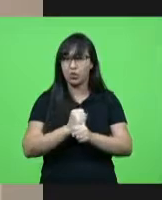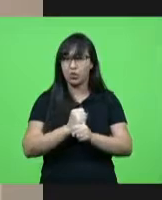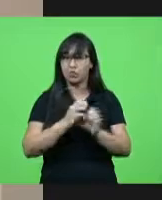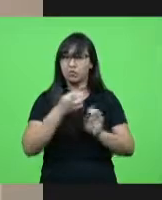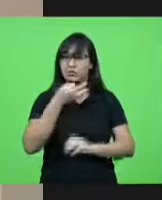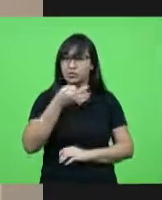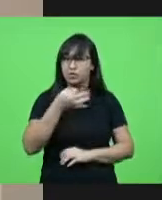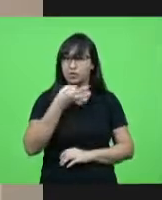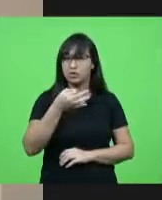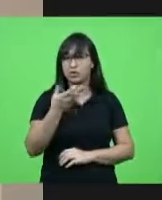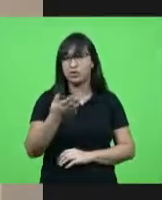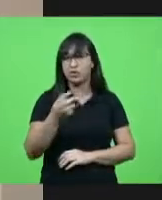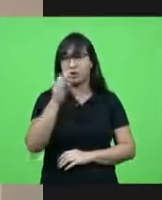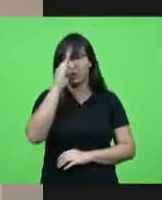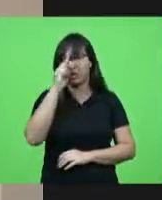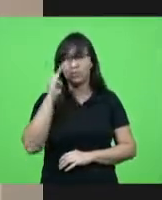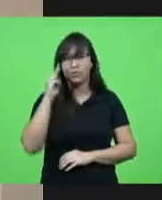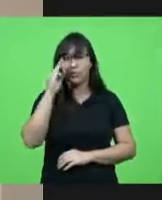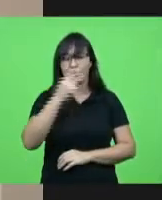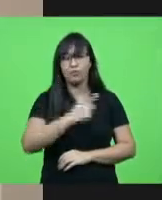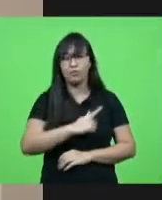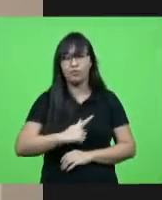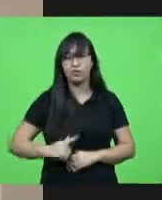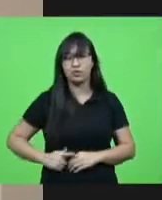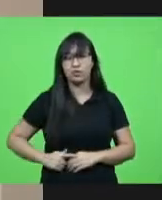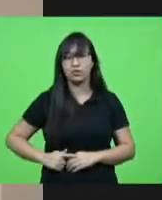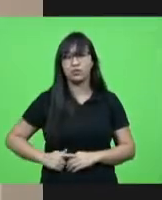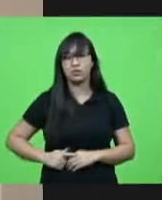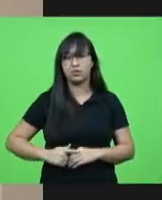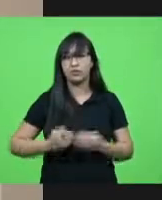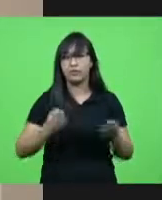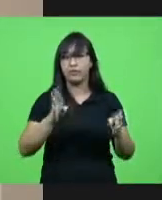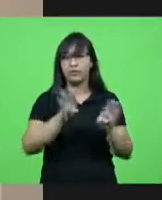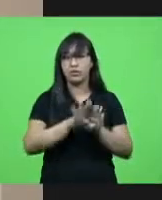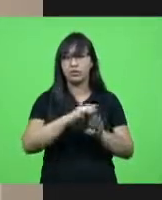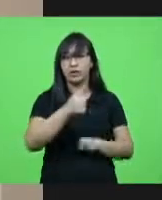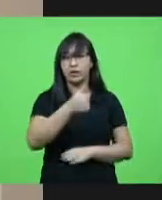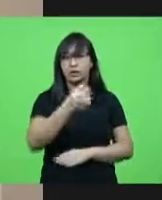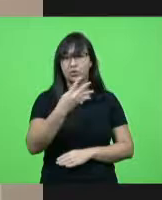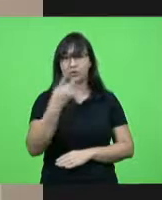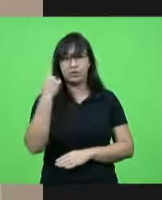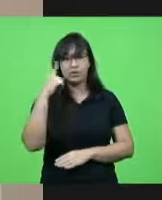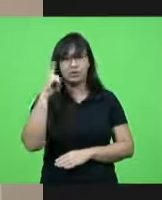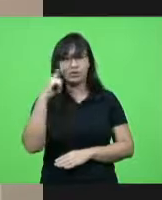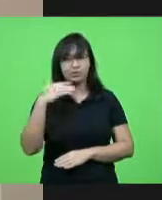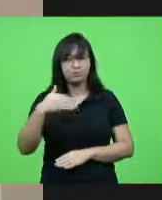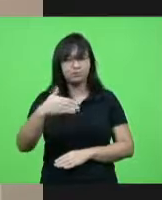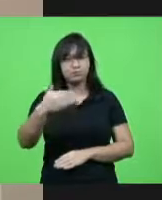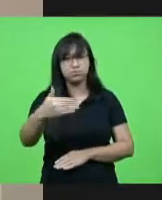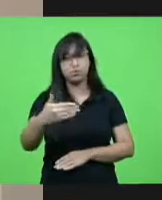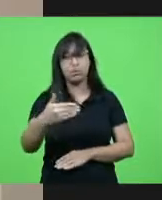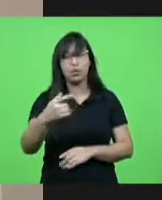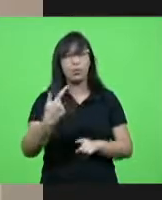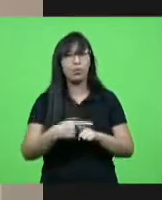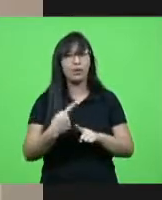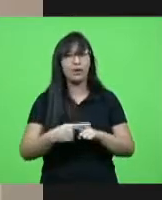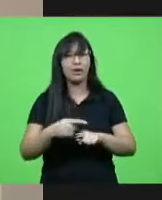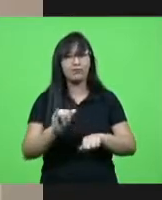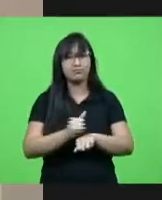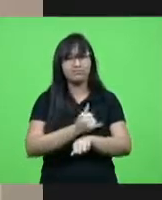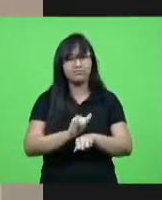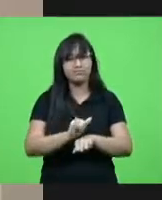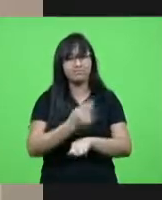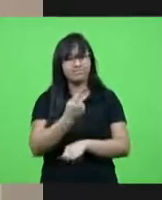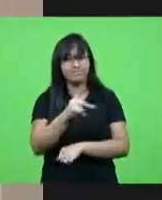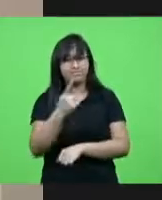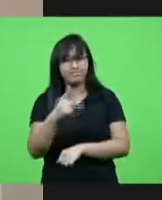o fechamento imediato dos serviços não essenciais por 14 dias consecutivos por considerar que as estratégias adotadas pelo executivo no combate aos